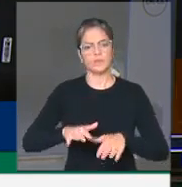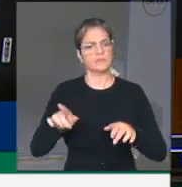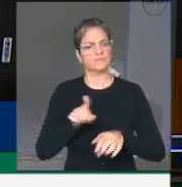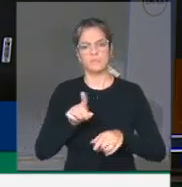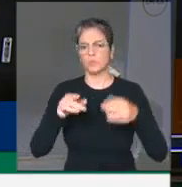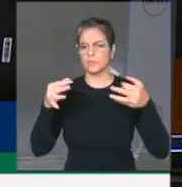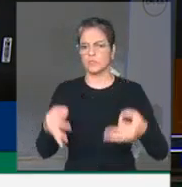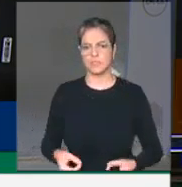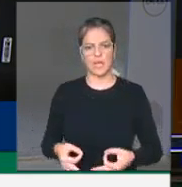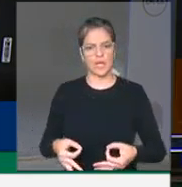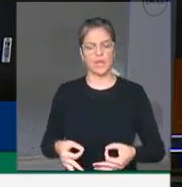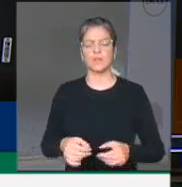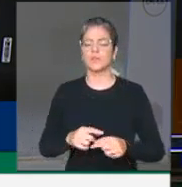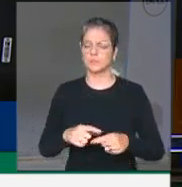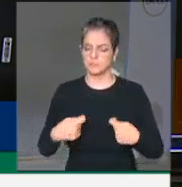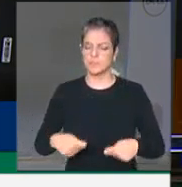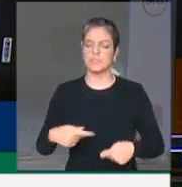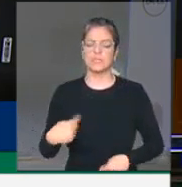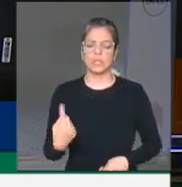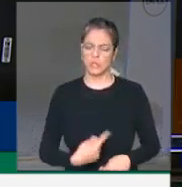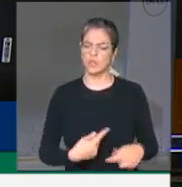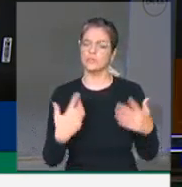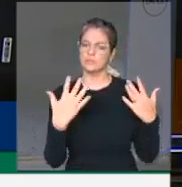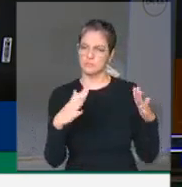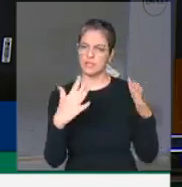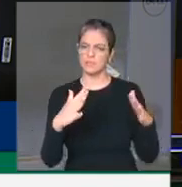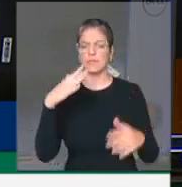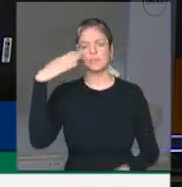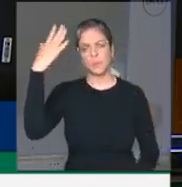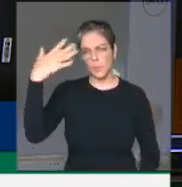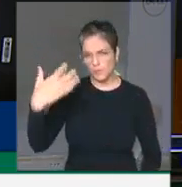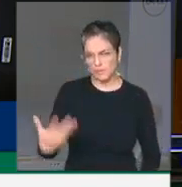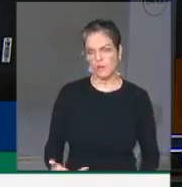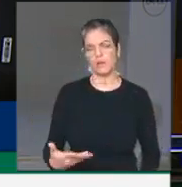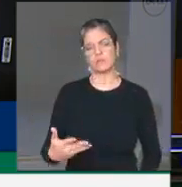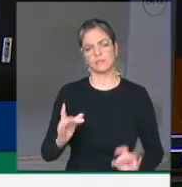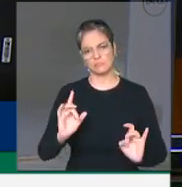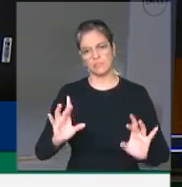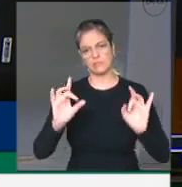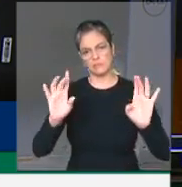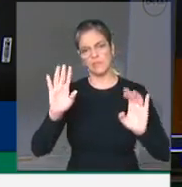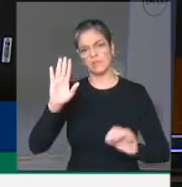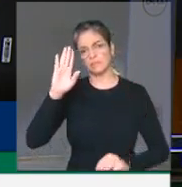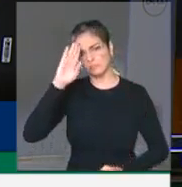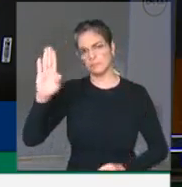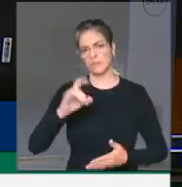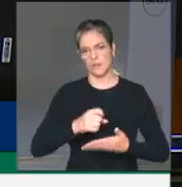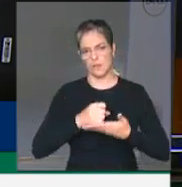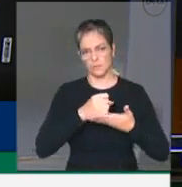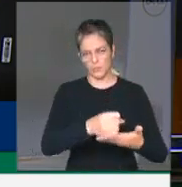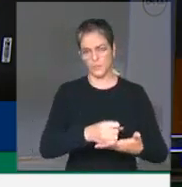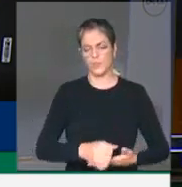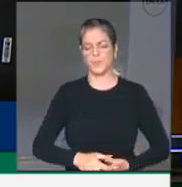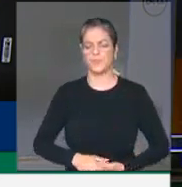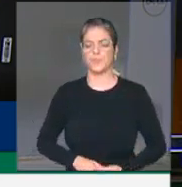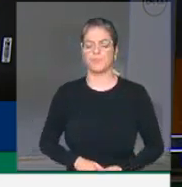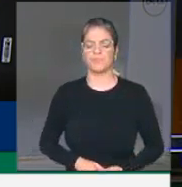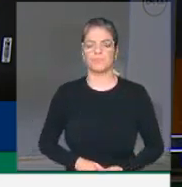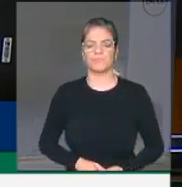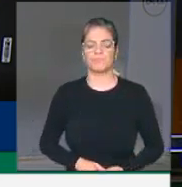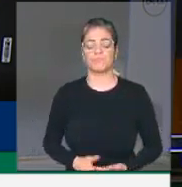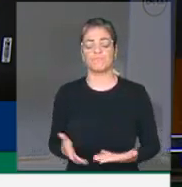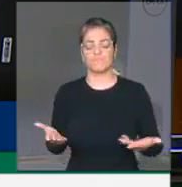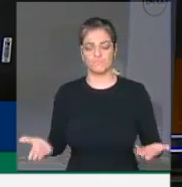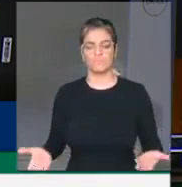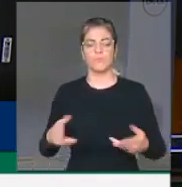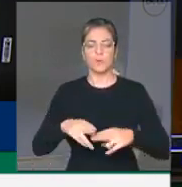merecem. O nosso reconhecimento, as nossas homenagens e, sobretudo, o nosso apoio. Como consequência